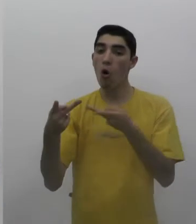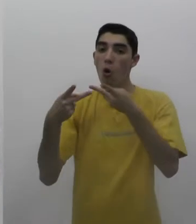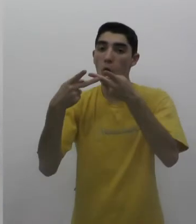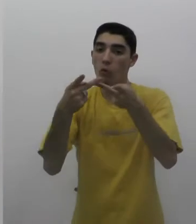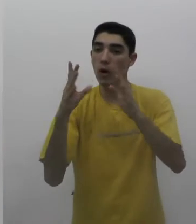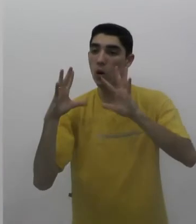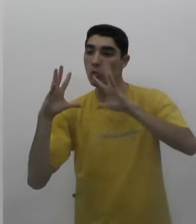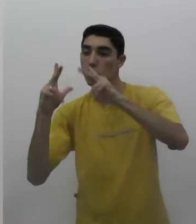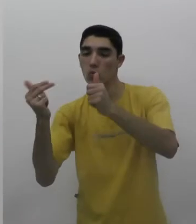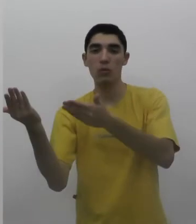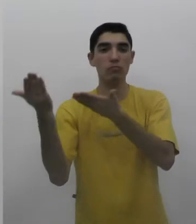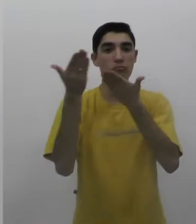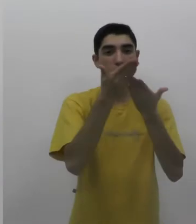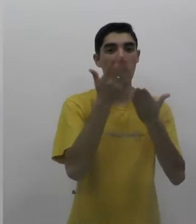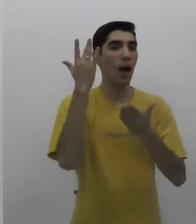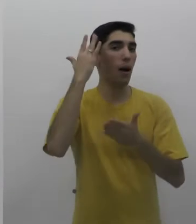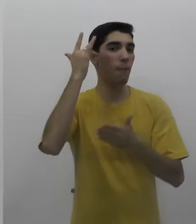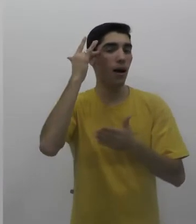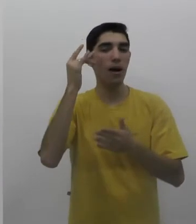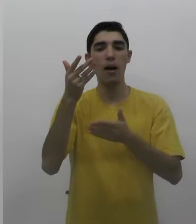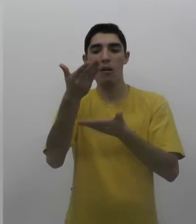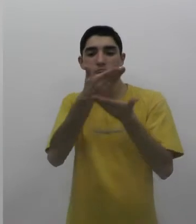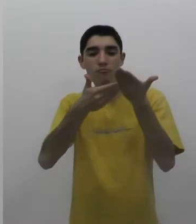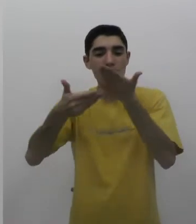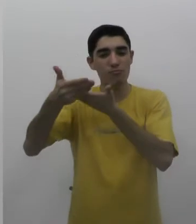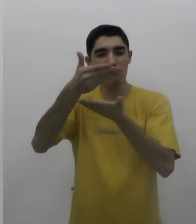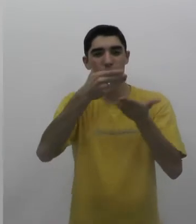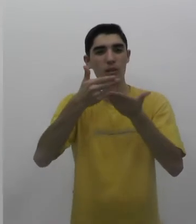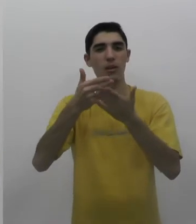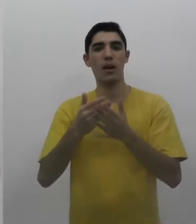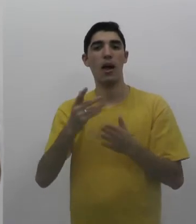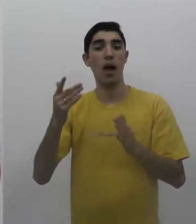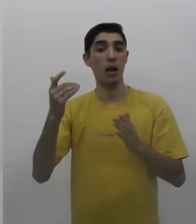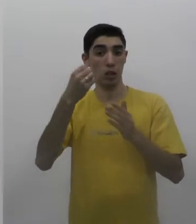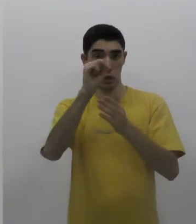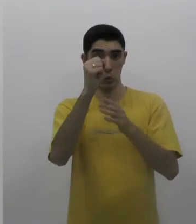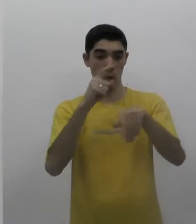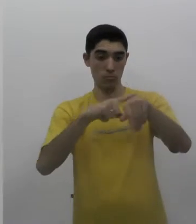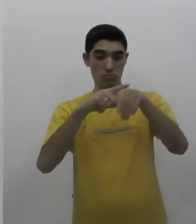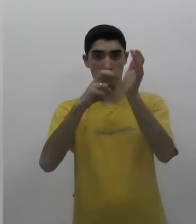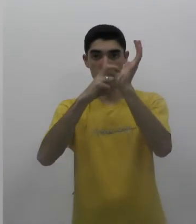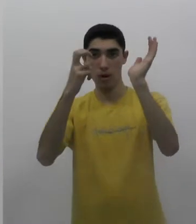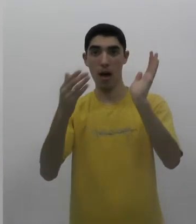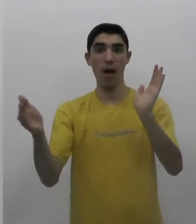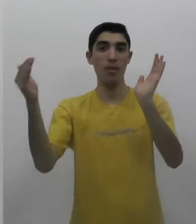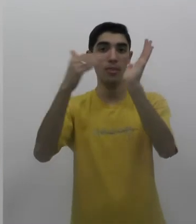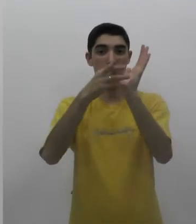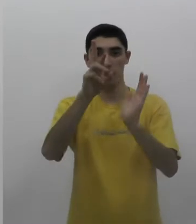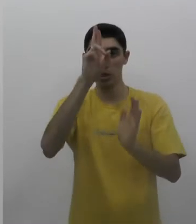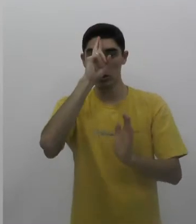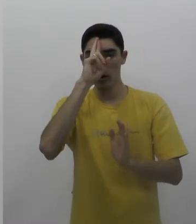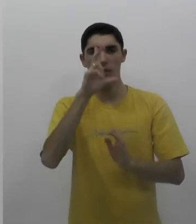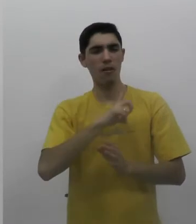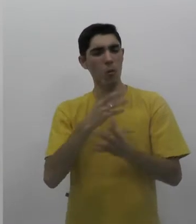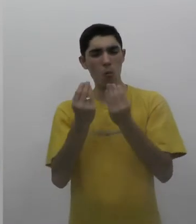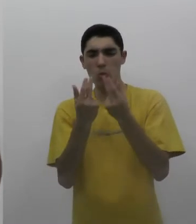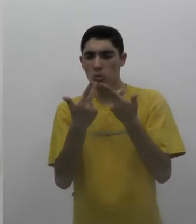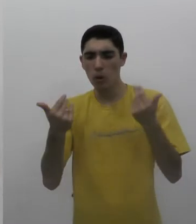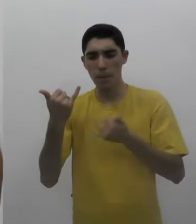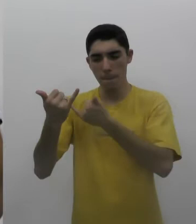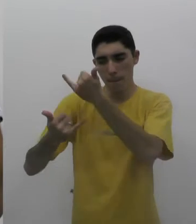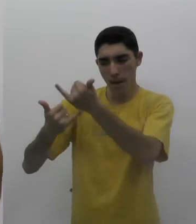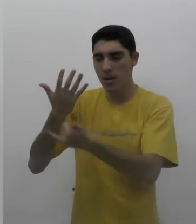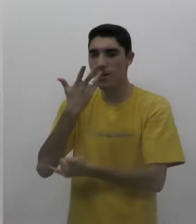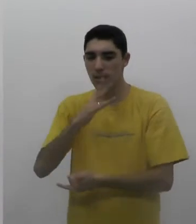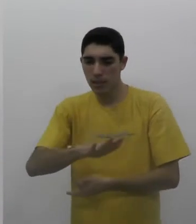a ação social que acontece amanhã, sábado, das 8 da manhã até o meio-dia. Vai ter recriação para criançada, manicure,